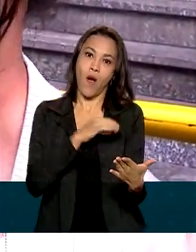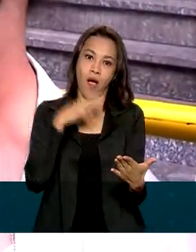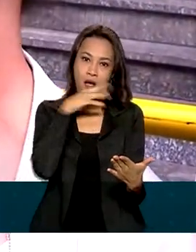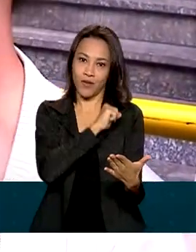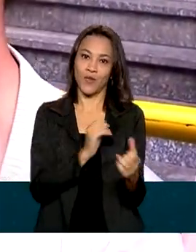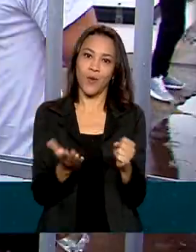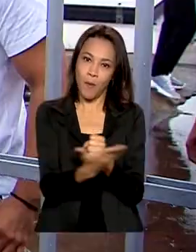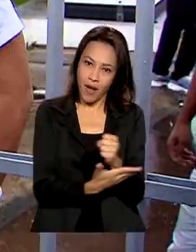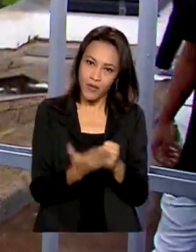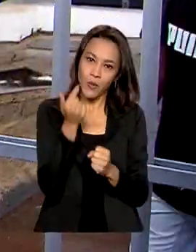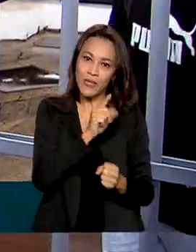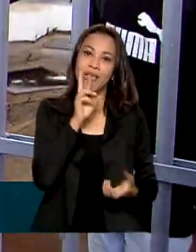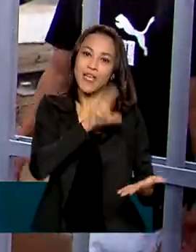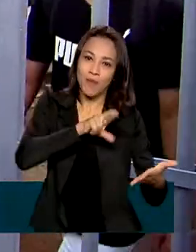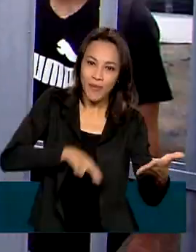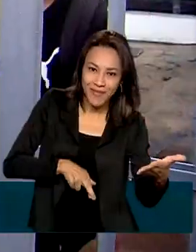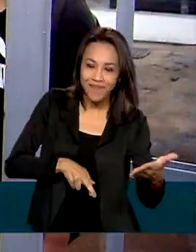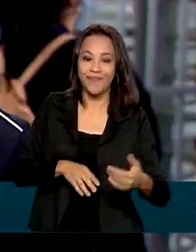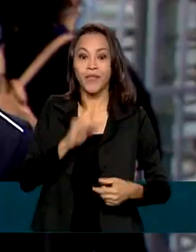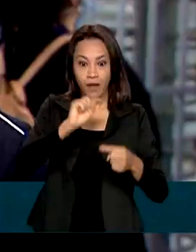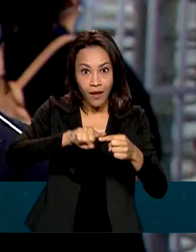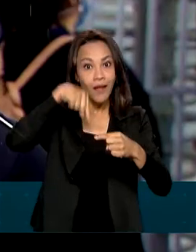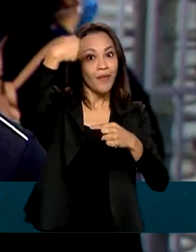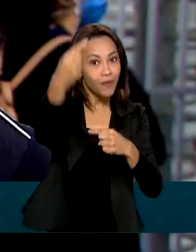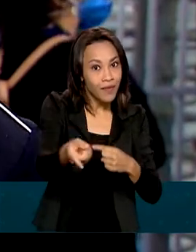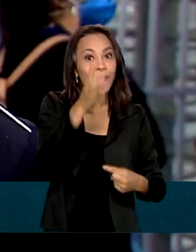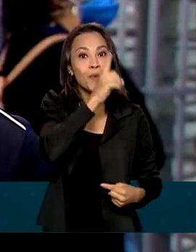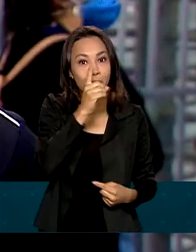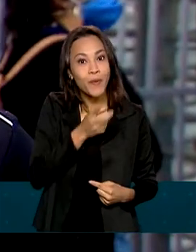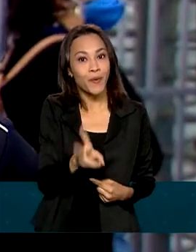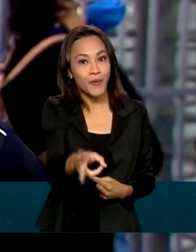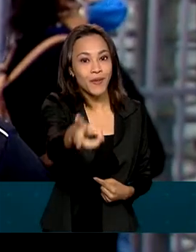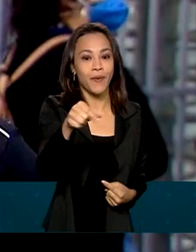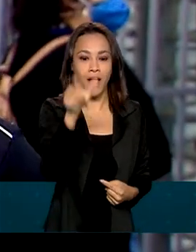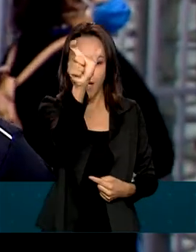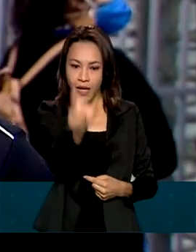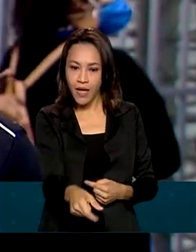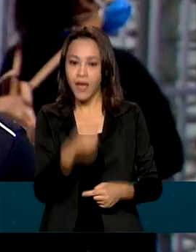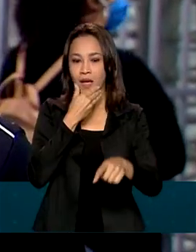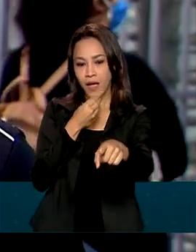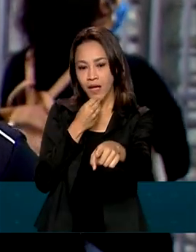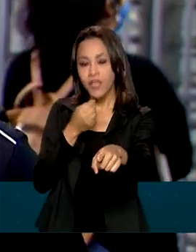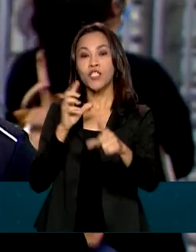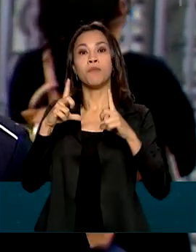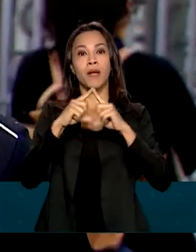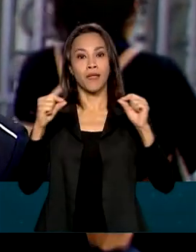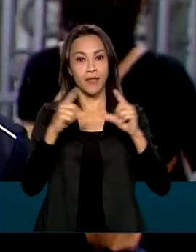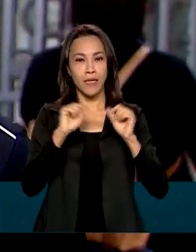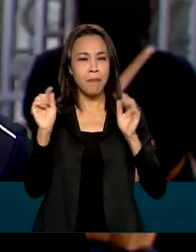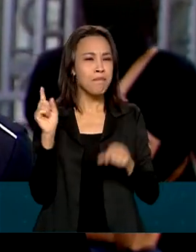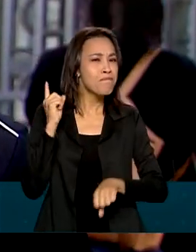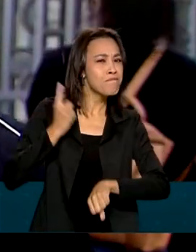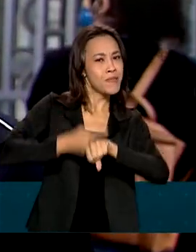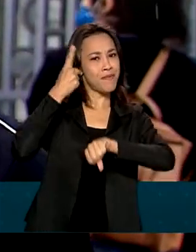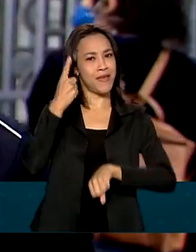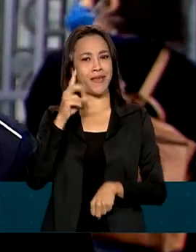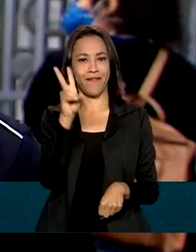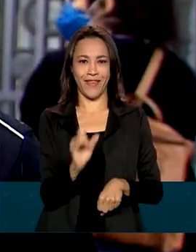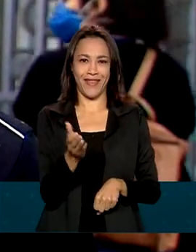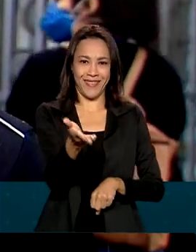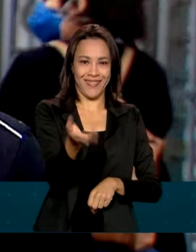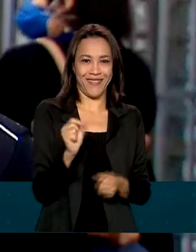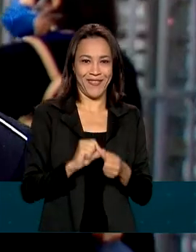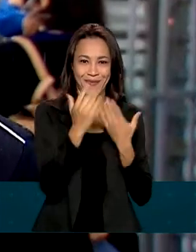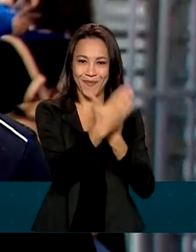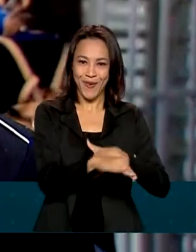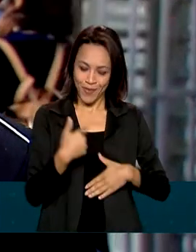responder. Domingo que vem tem mais. O estudante Efraim Trovão, de Brasília, que fez o Enem pela primeira vez, diz